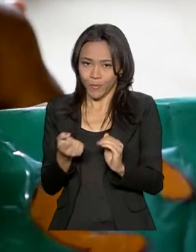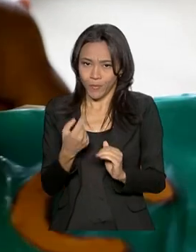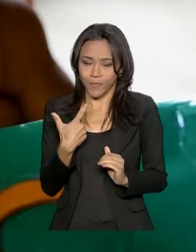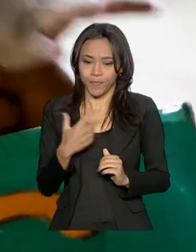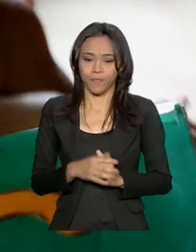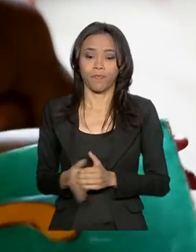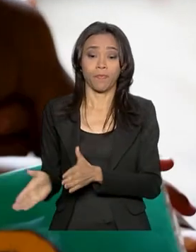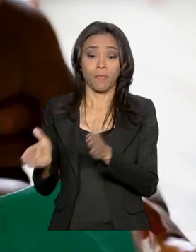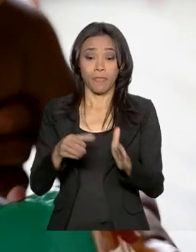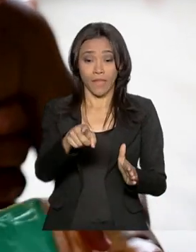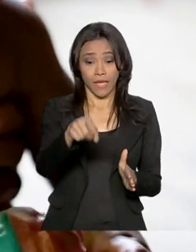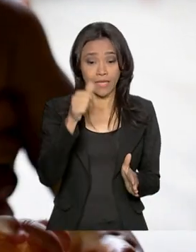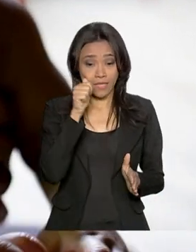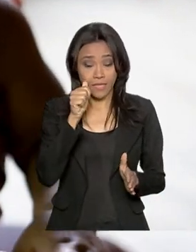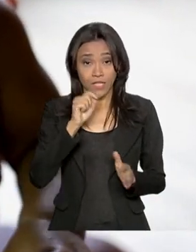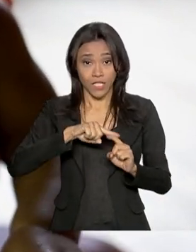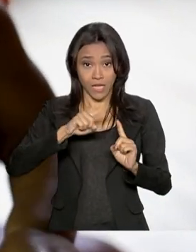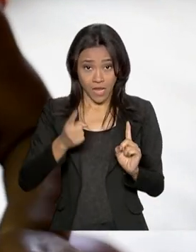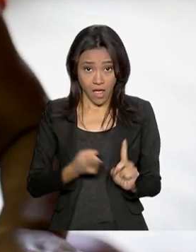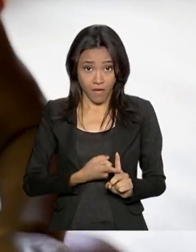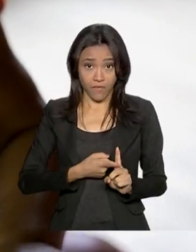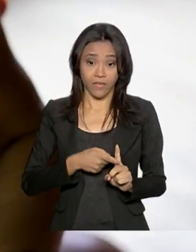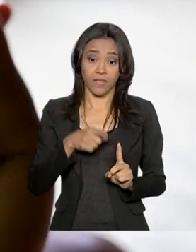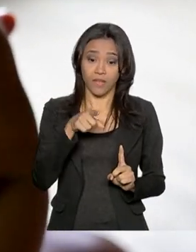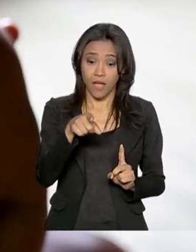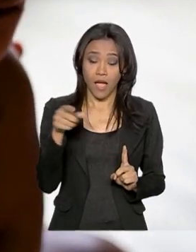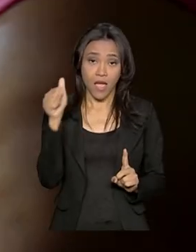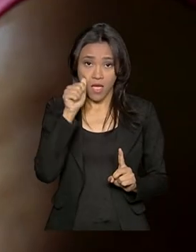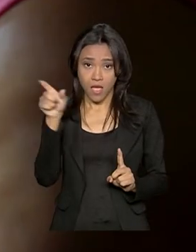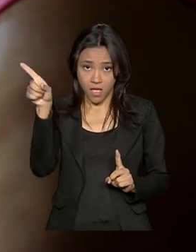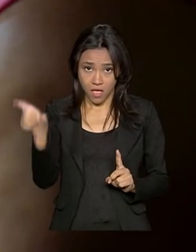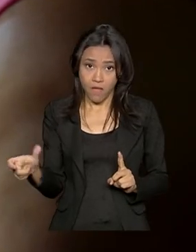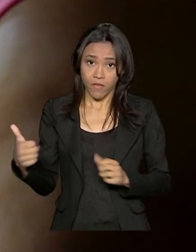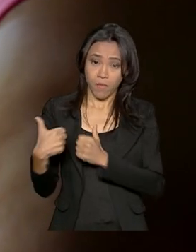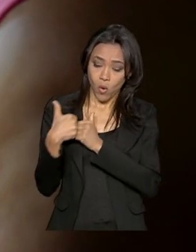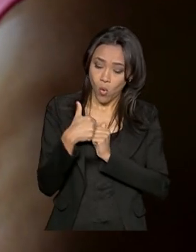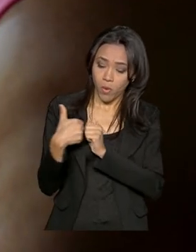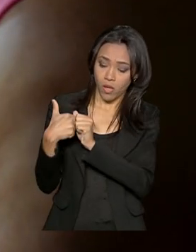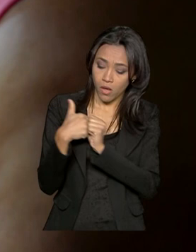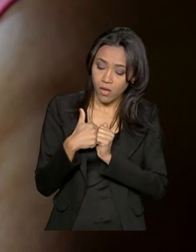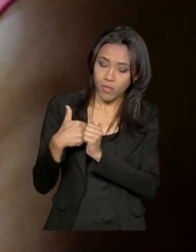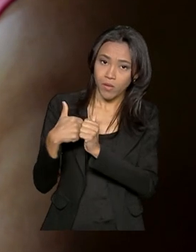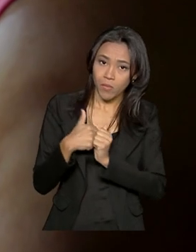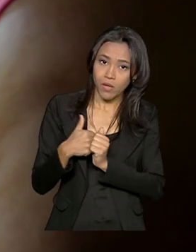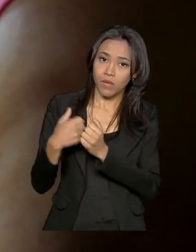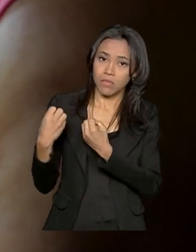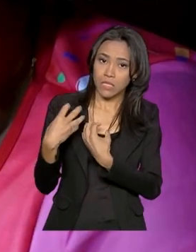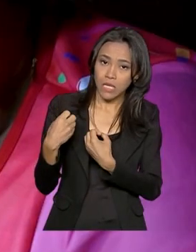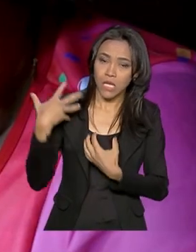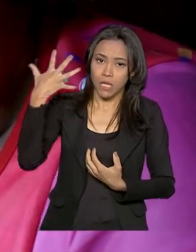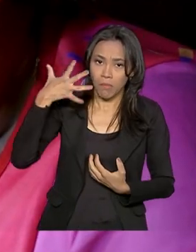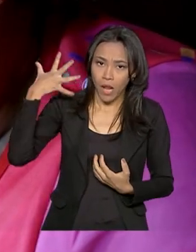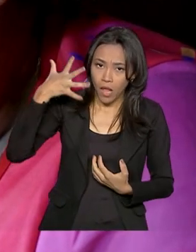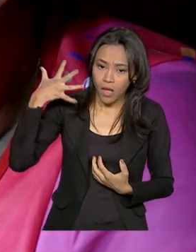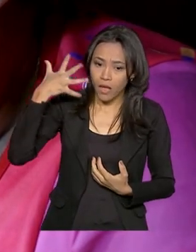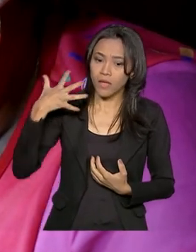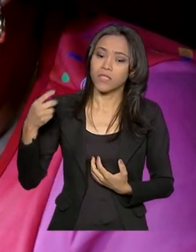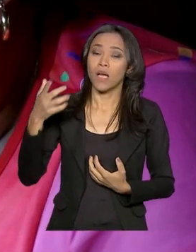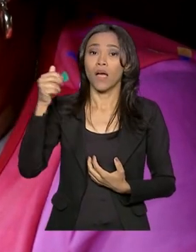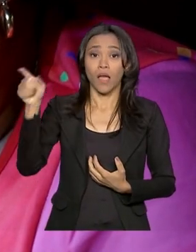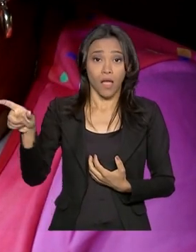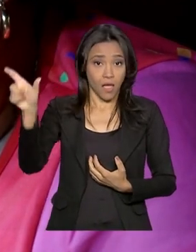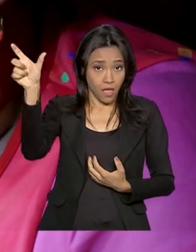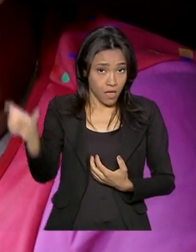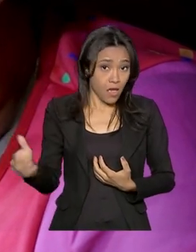Quando ela chegou eu estava grávida, aí ela ficou me acompanhando, aí eu ia lá, te fazia palestra. Aí ela vinha aqui.